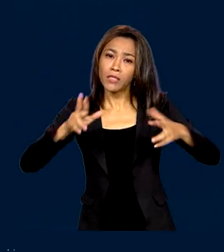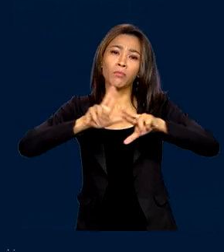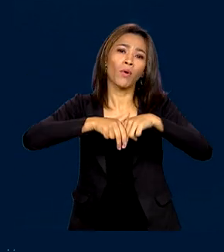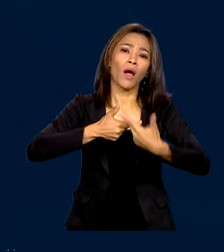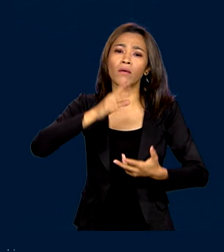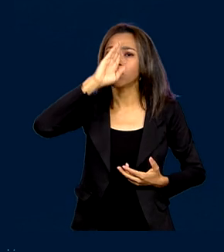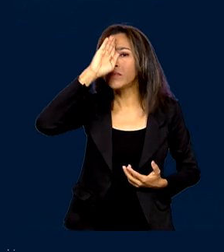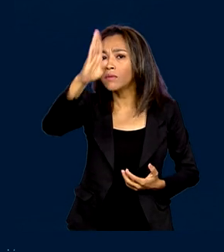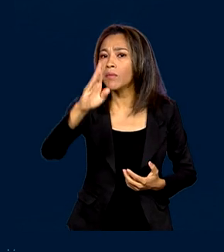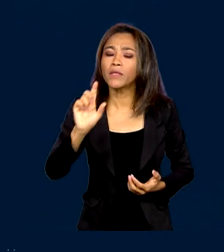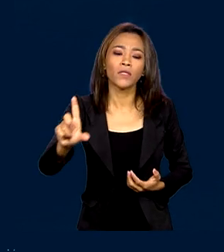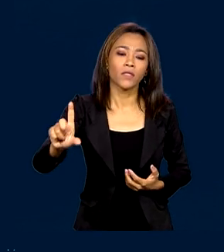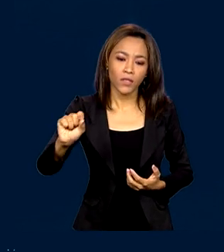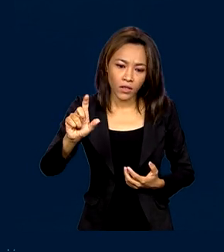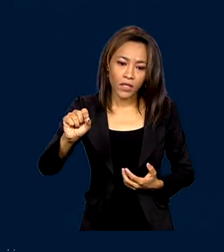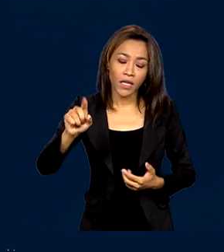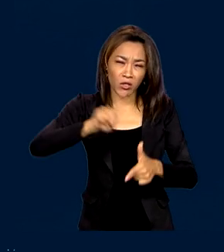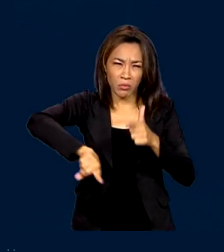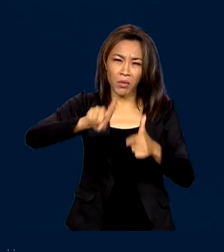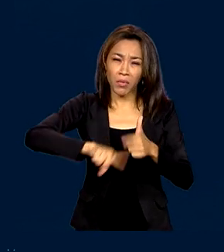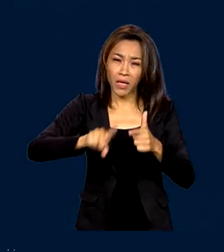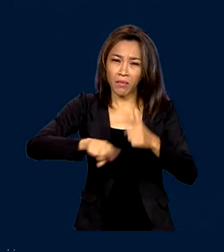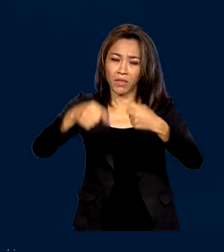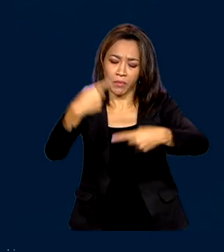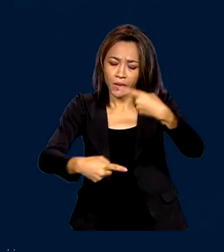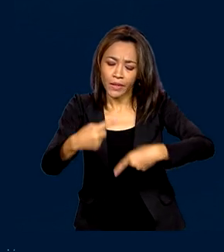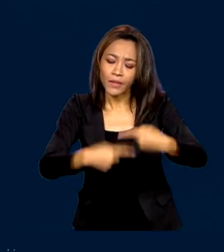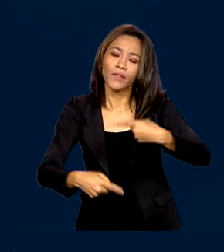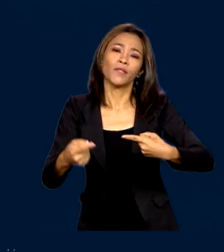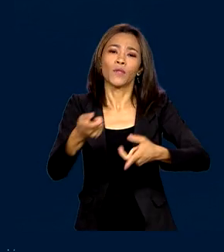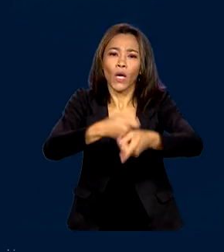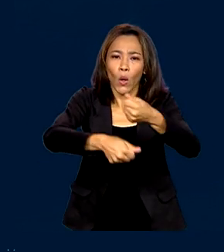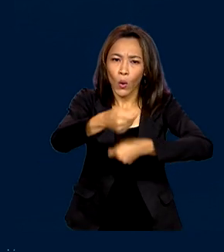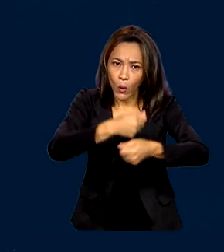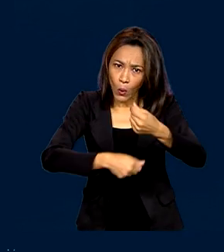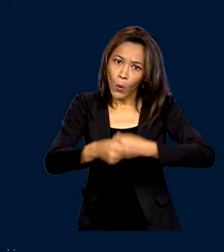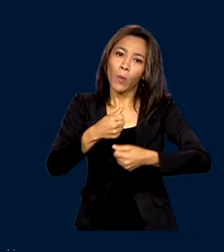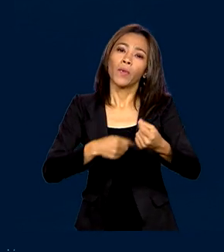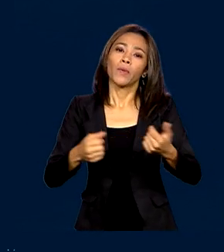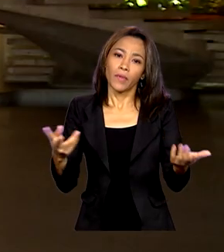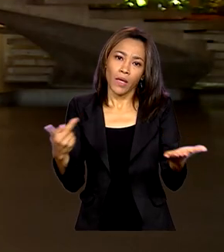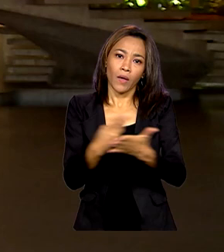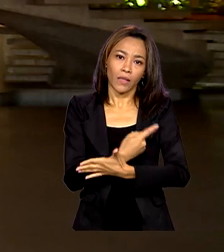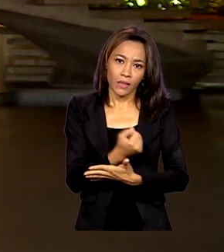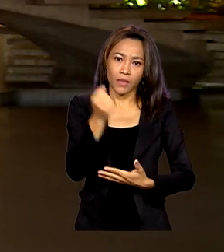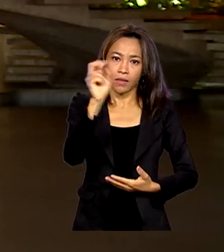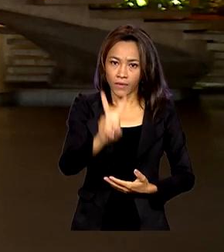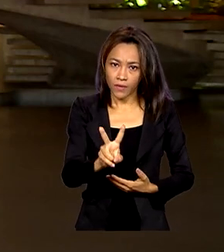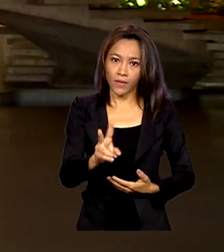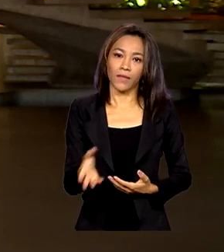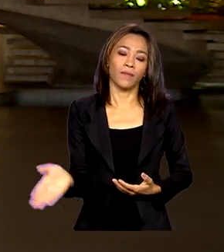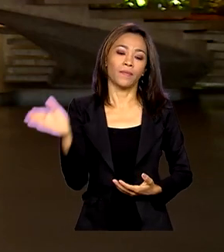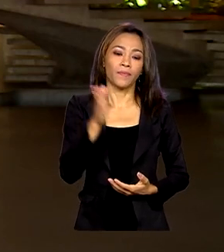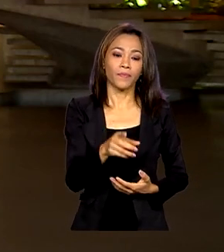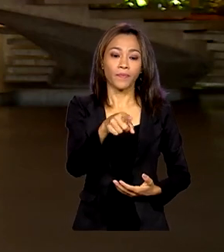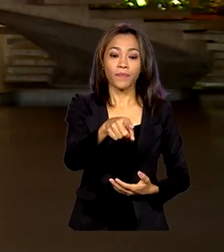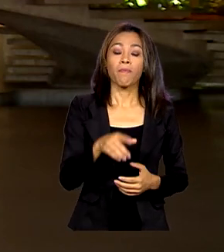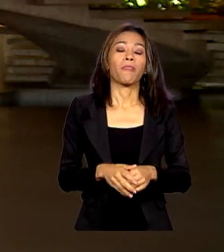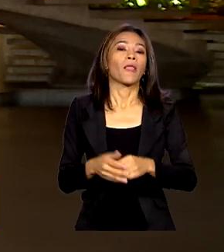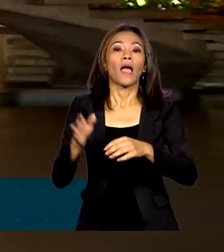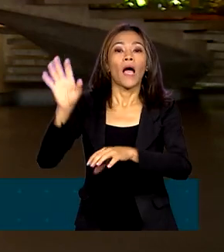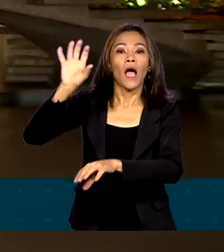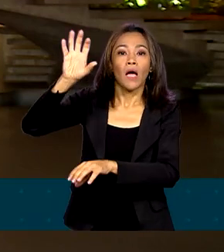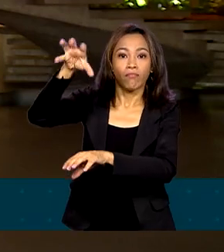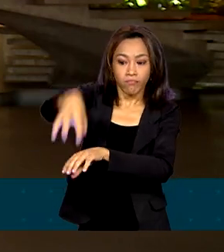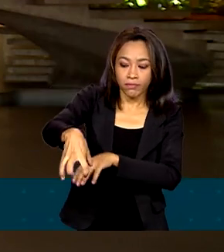conta principalmente da crise política e econômica enfrentada pelo país vizinho. A Embaixada Brasileira em Caracas foi